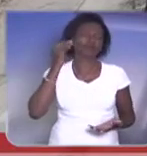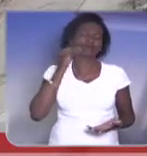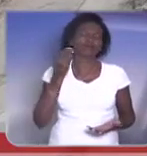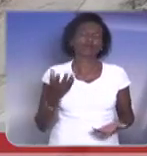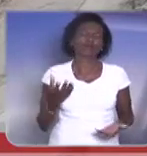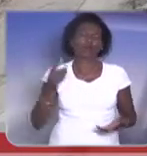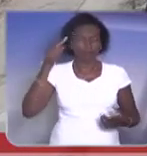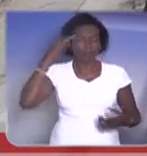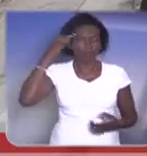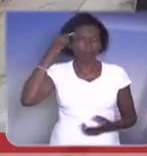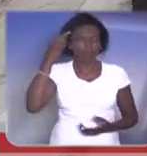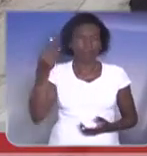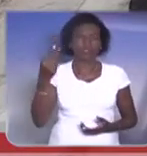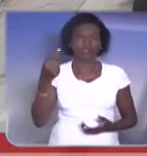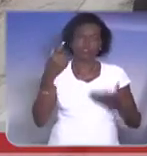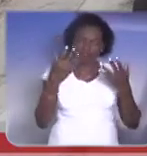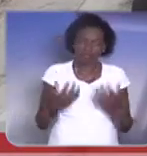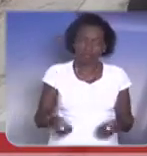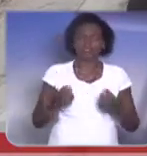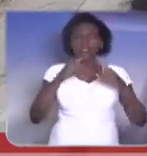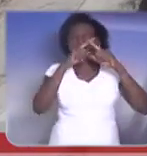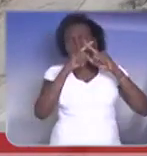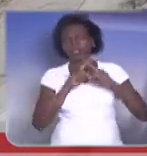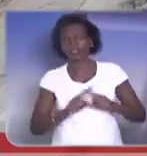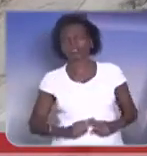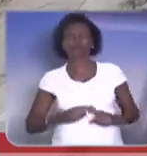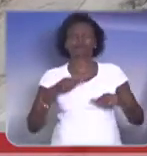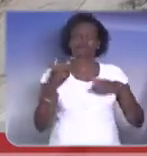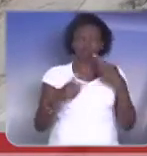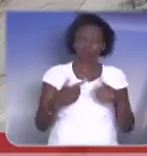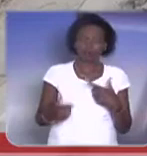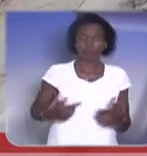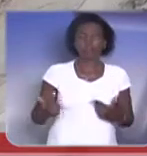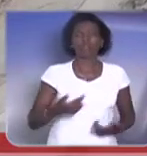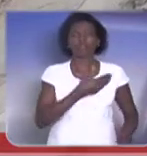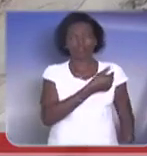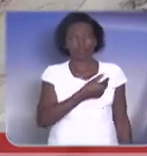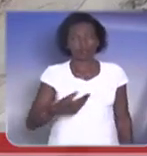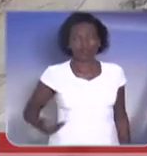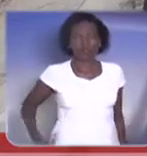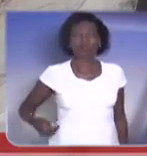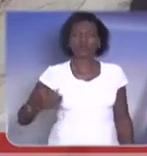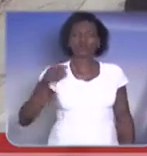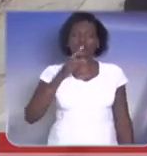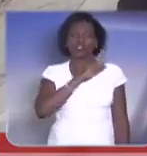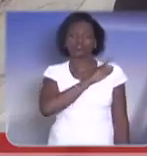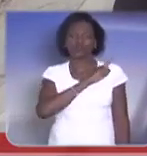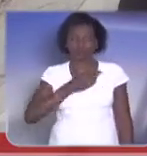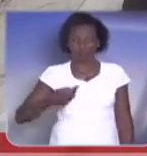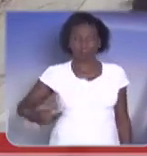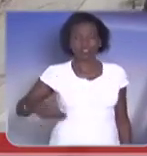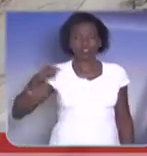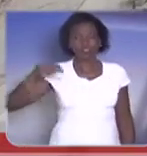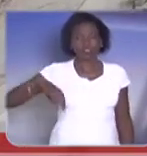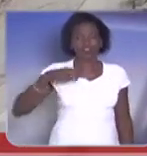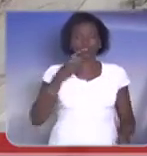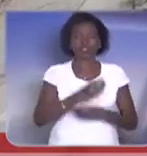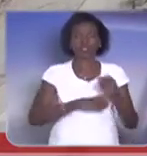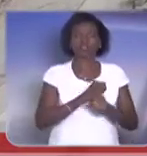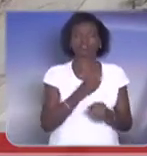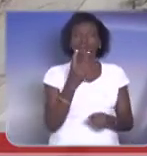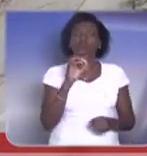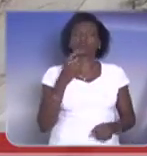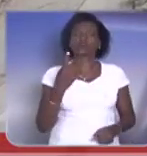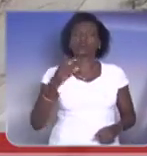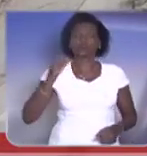leve em consideração e aceite o desafio de sair na candidatura para a campanha de governador, agora em 2018, no